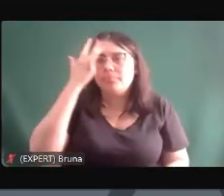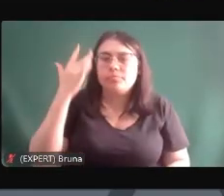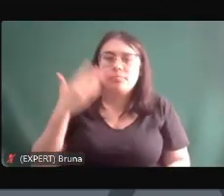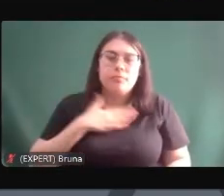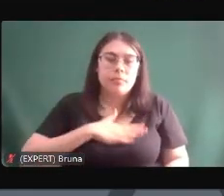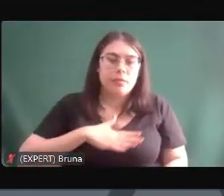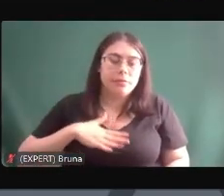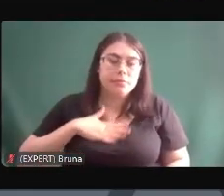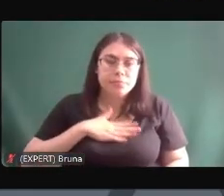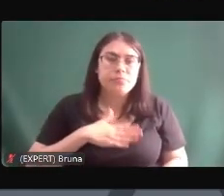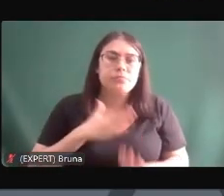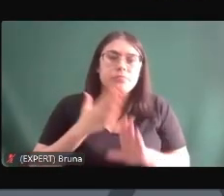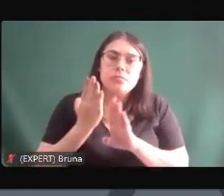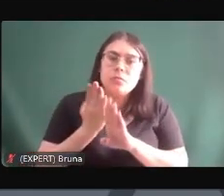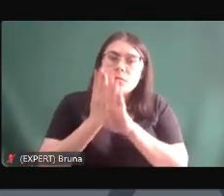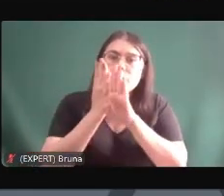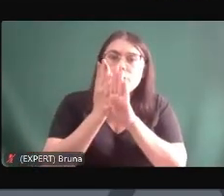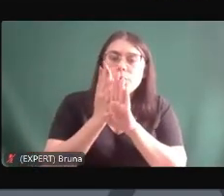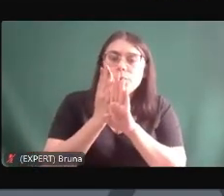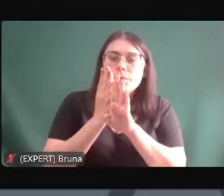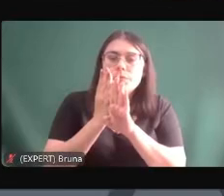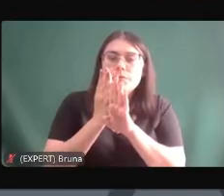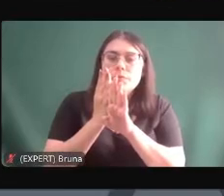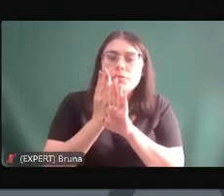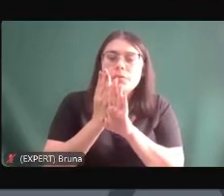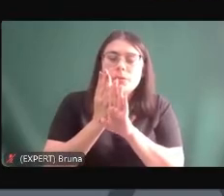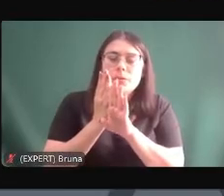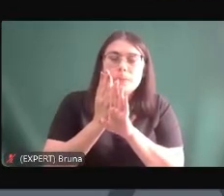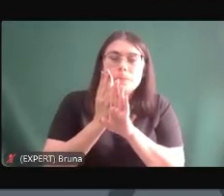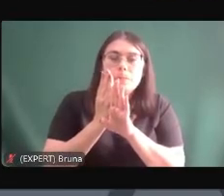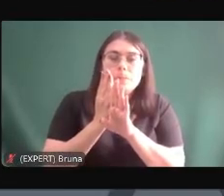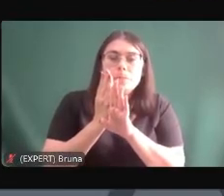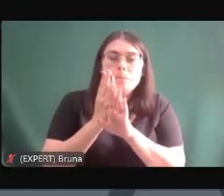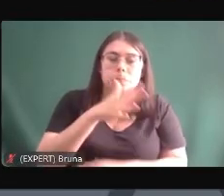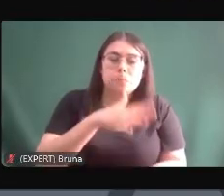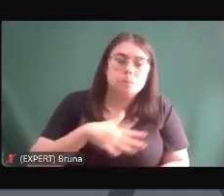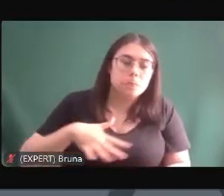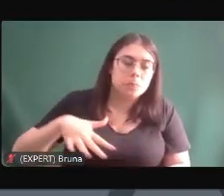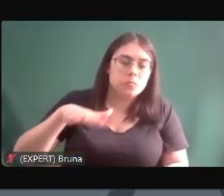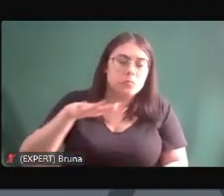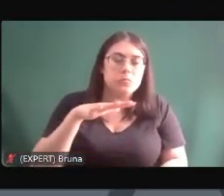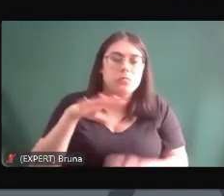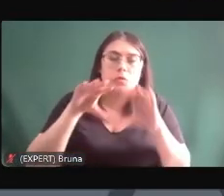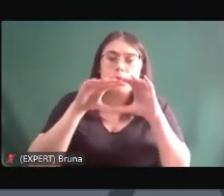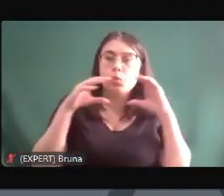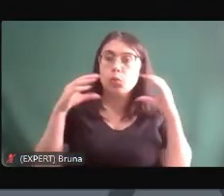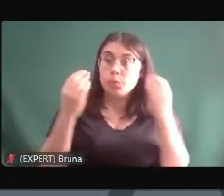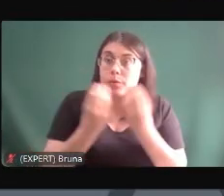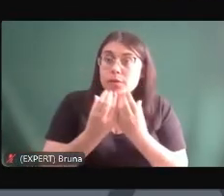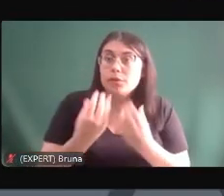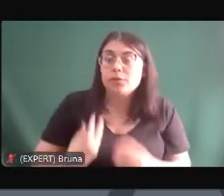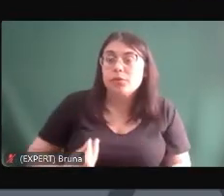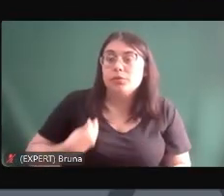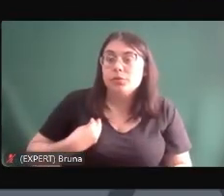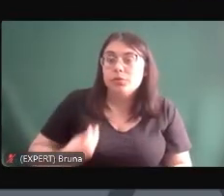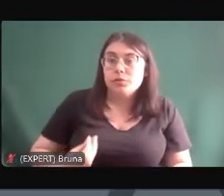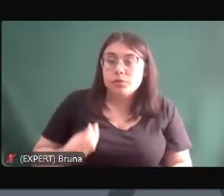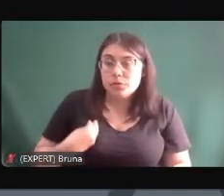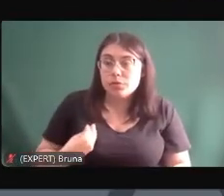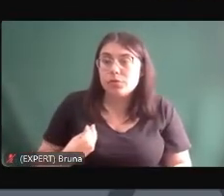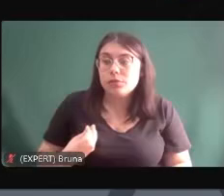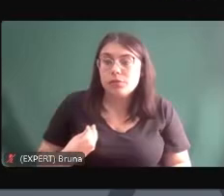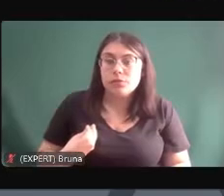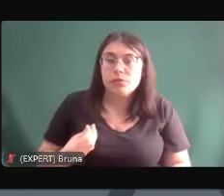vai encontrar talvez o seu o seu espaço na comunidade em que você vive aos poucos você vai